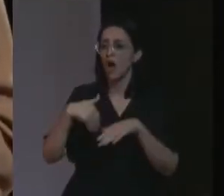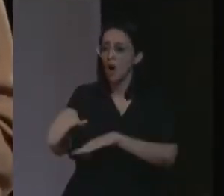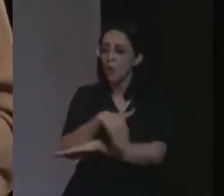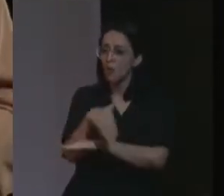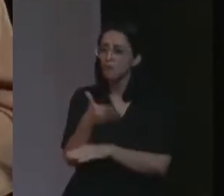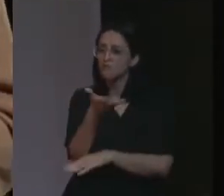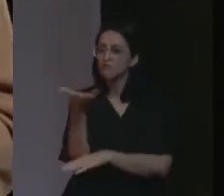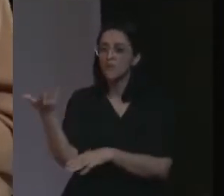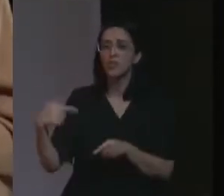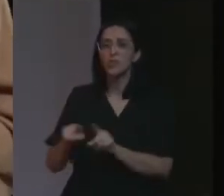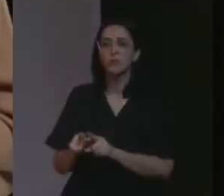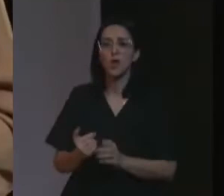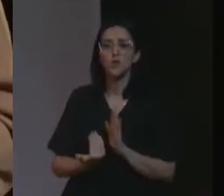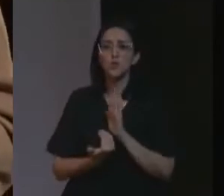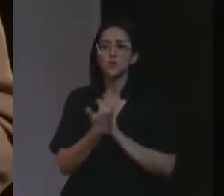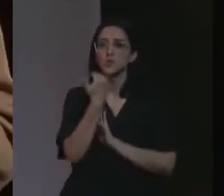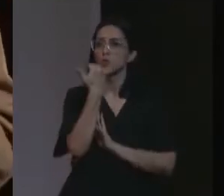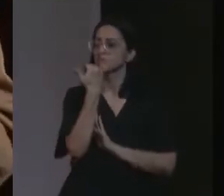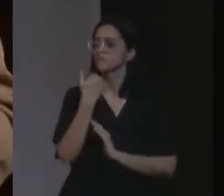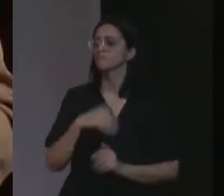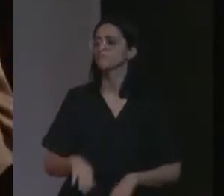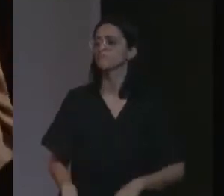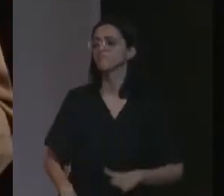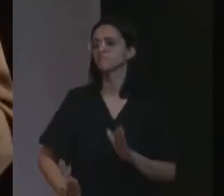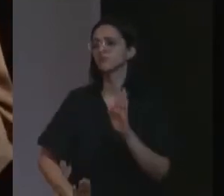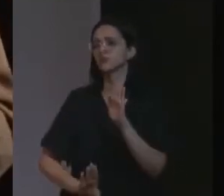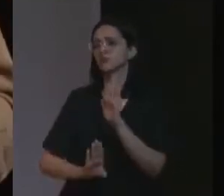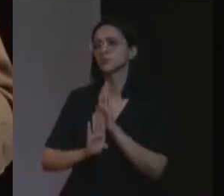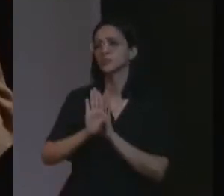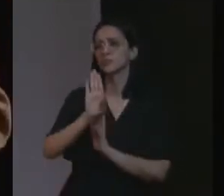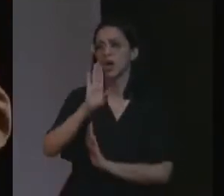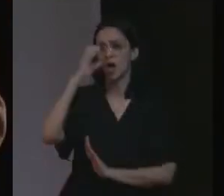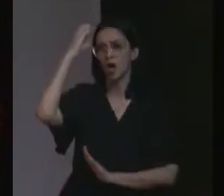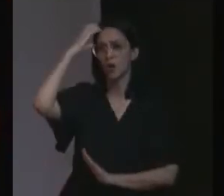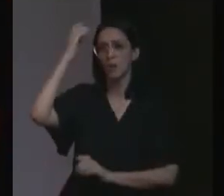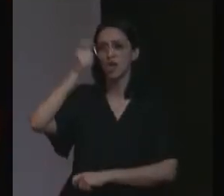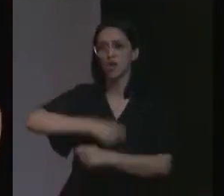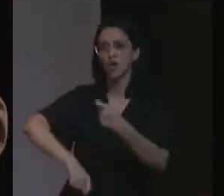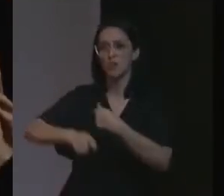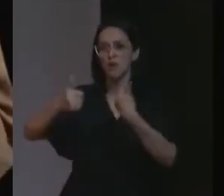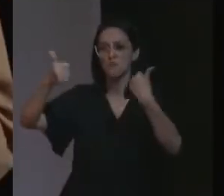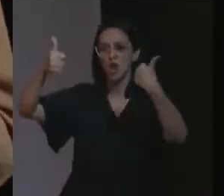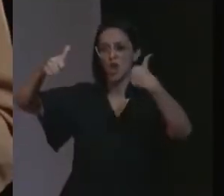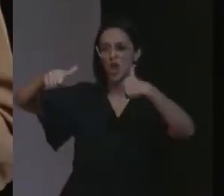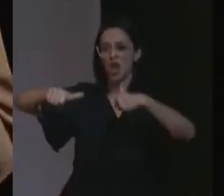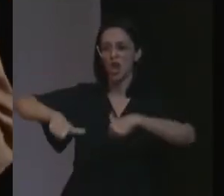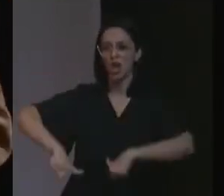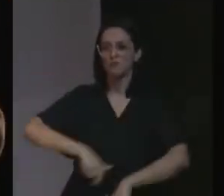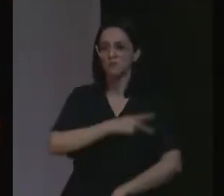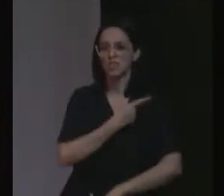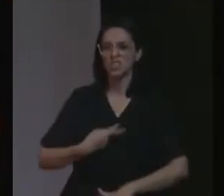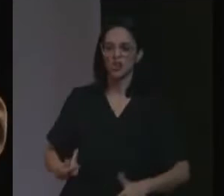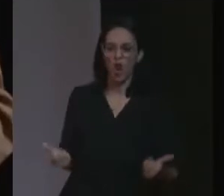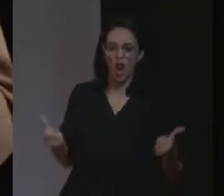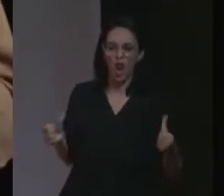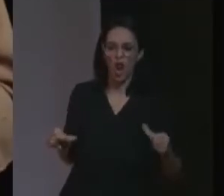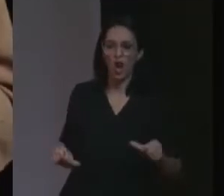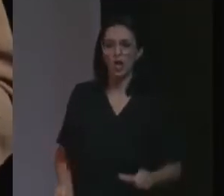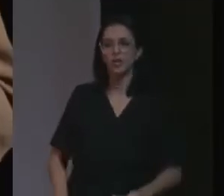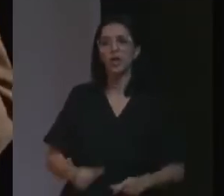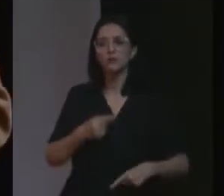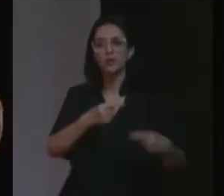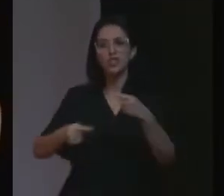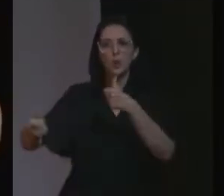rua. Aumentou muito o índice. Isso é culpa de quê? De uma economia fracassada. De um presidente fracassado. De uma